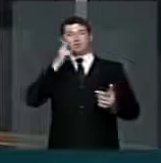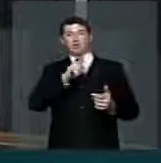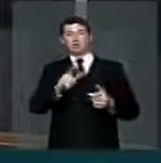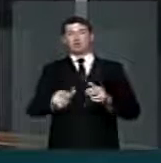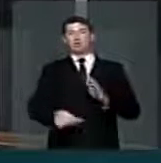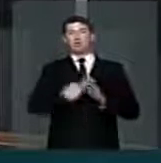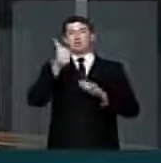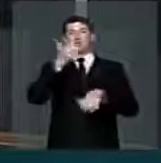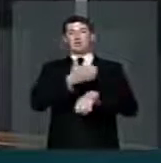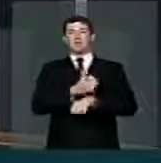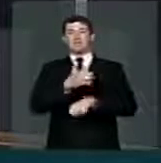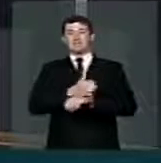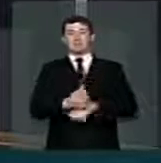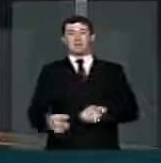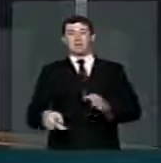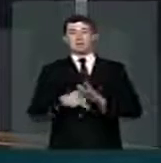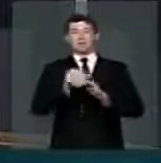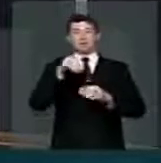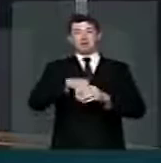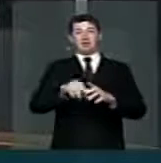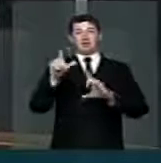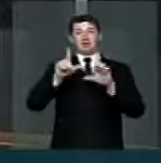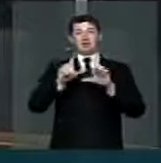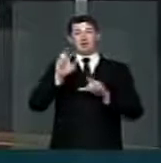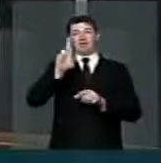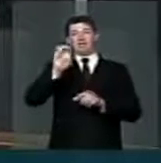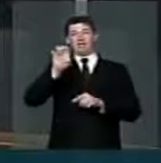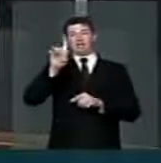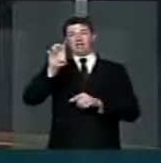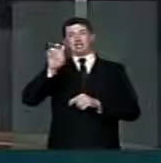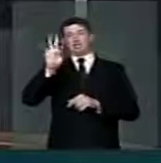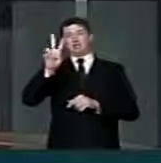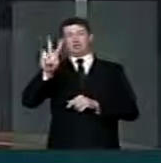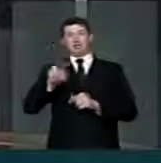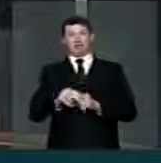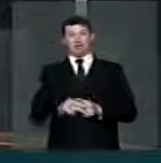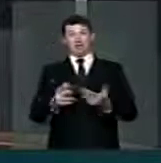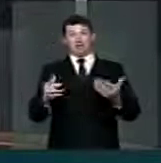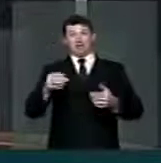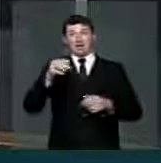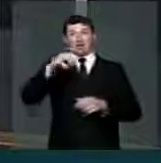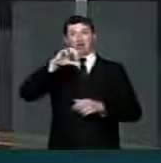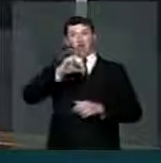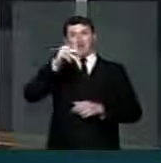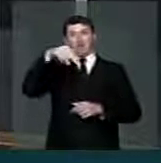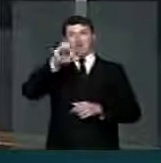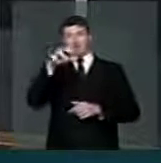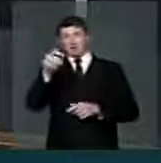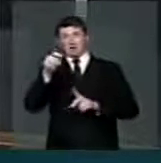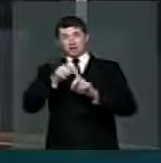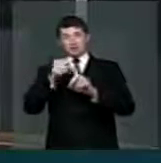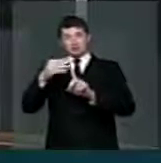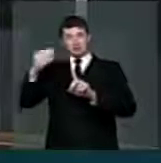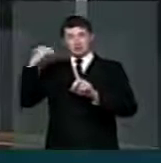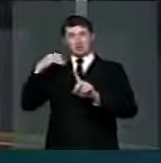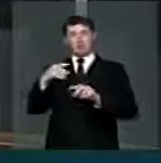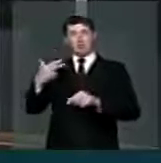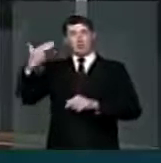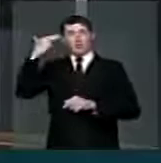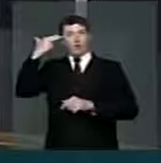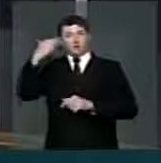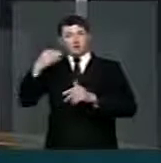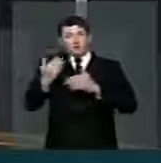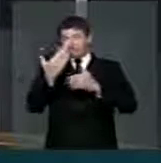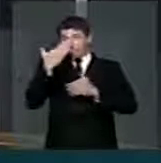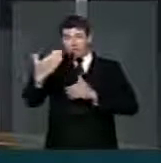primeiro estágio na emissora Rede TV. Na noite de 9 de março passado, ele foi assaltado na